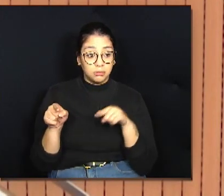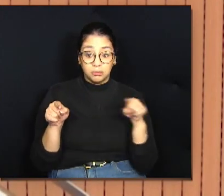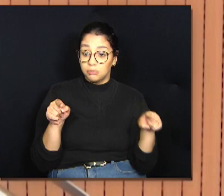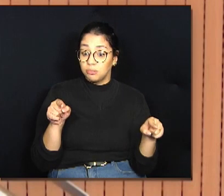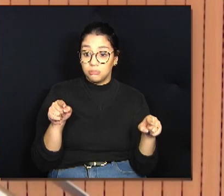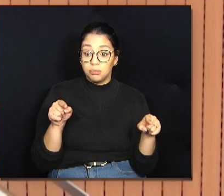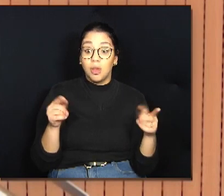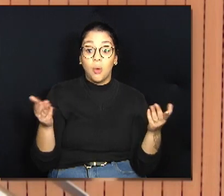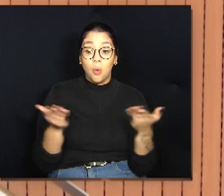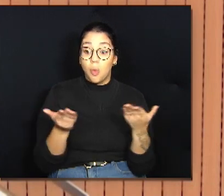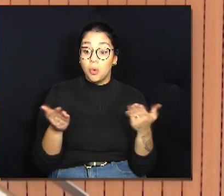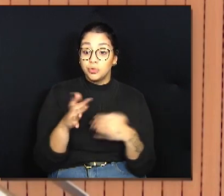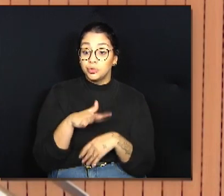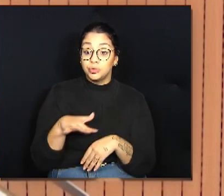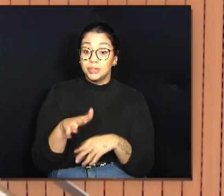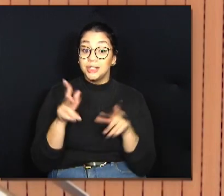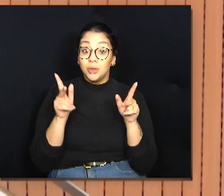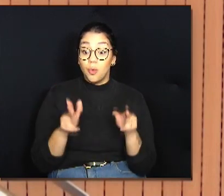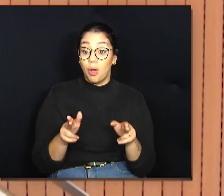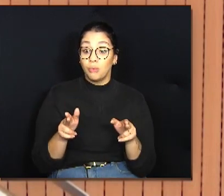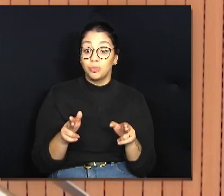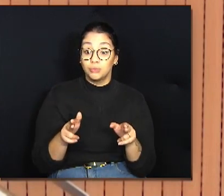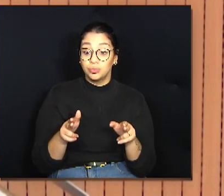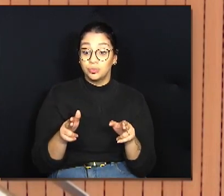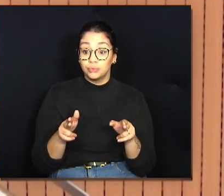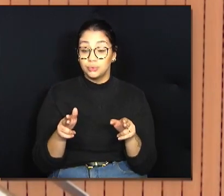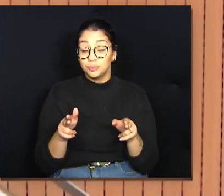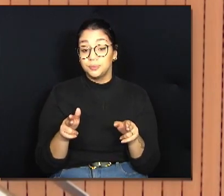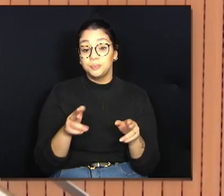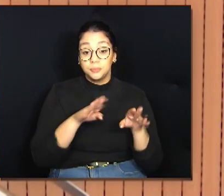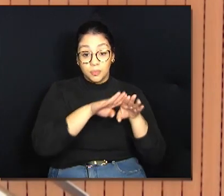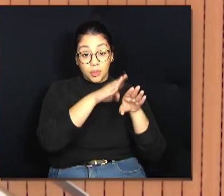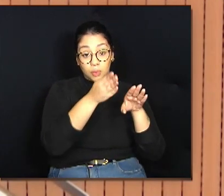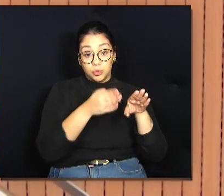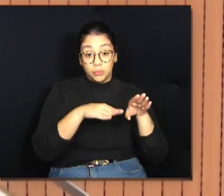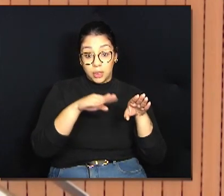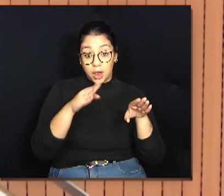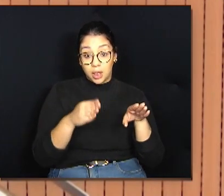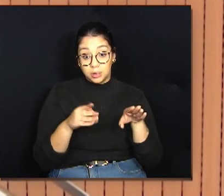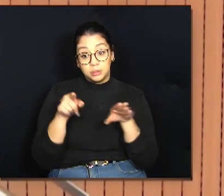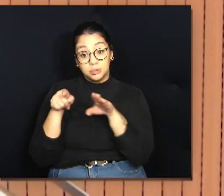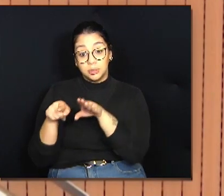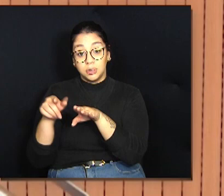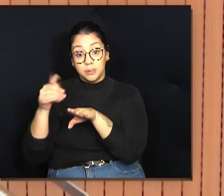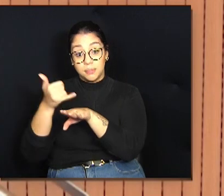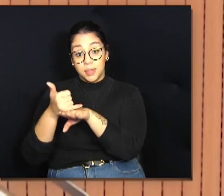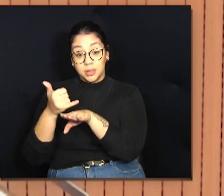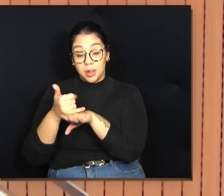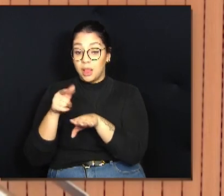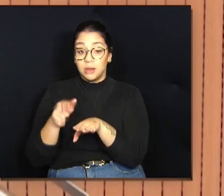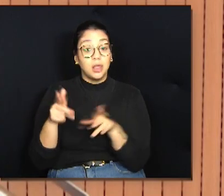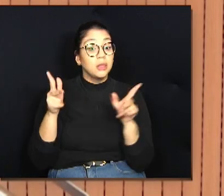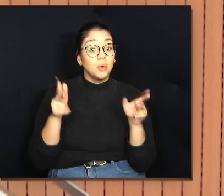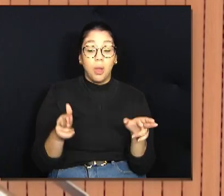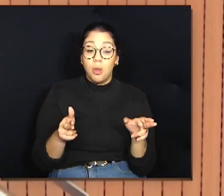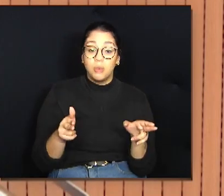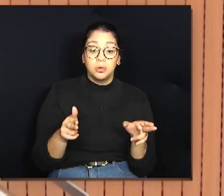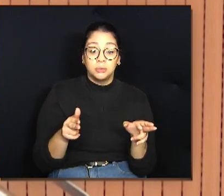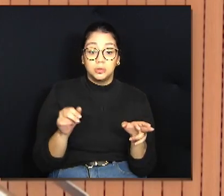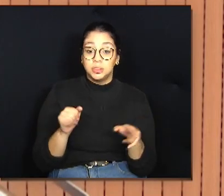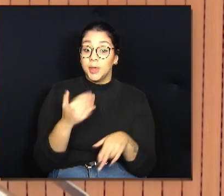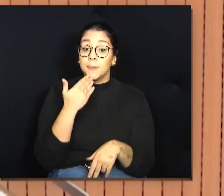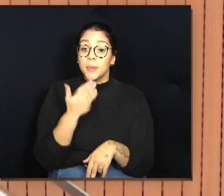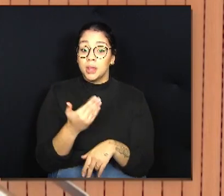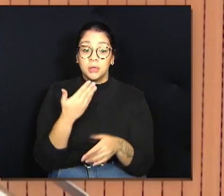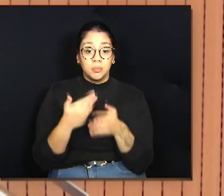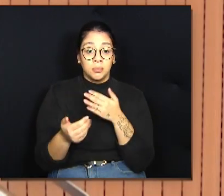hoje, não tem diferença dessas placas. Tanto a ondulada de zinco quanto a metálica. Elas são a mesma coisa se você pedir em qualquer